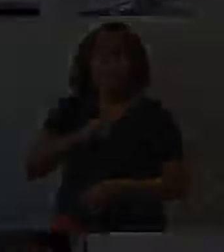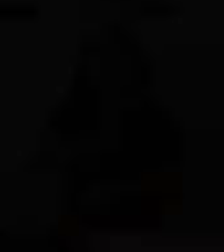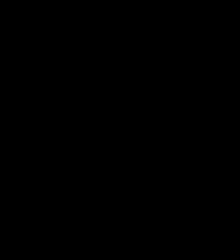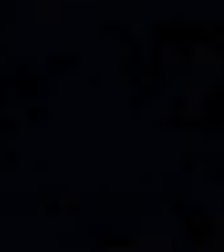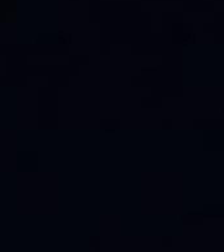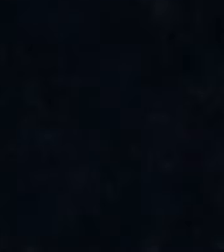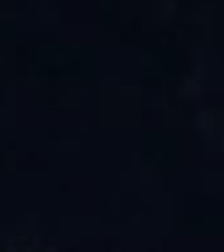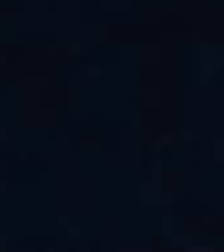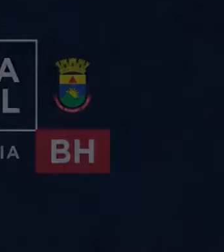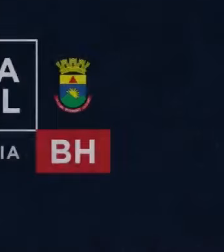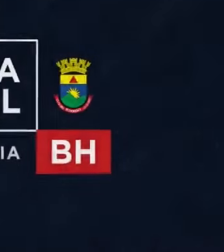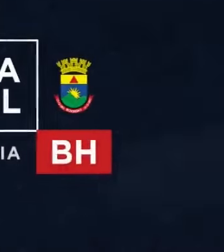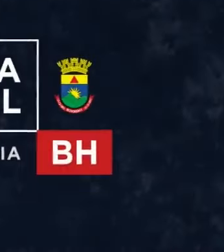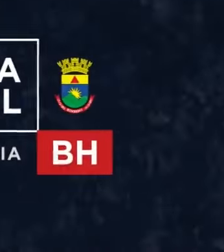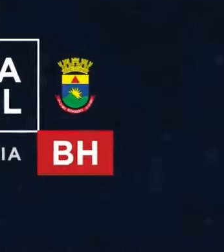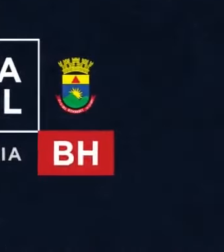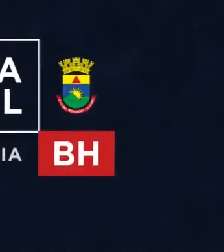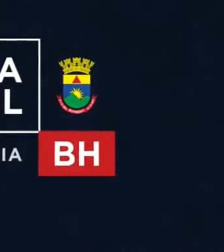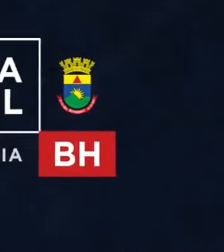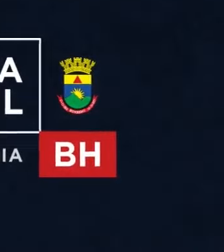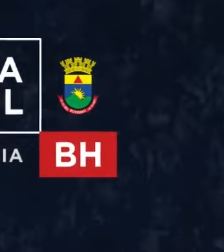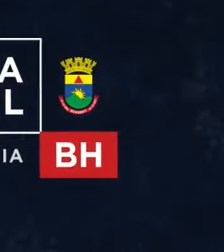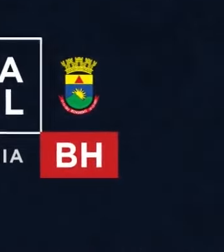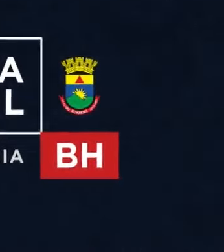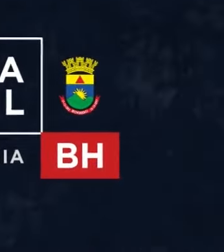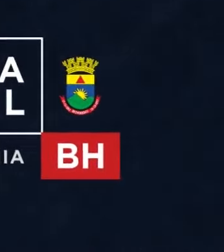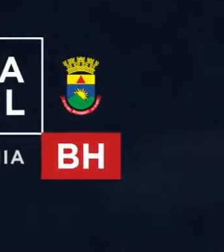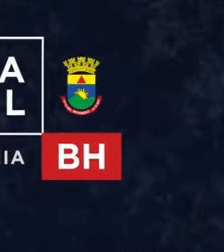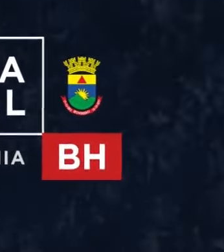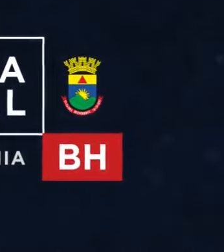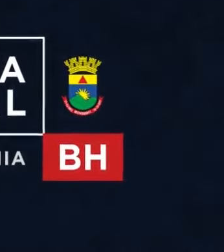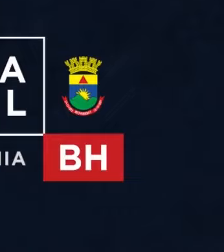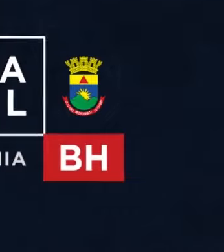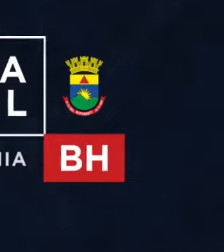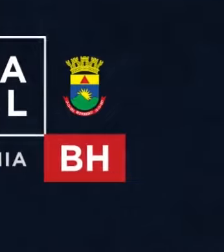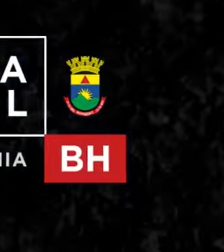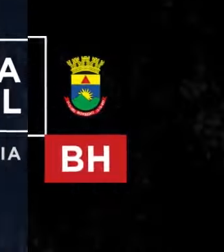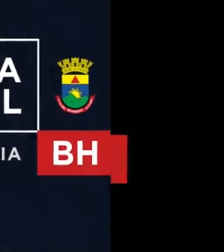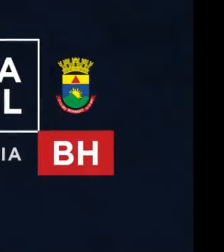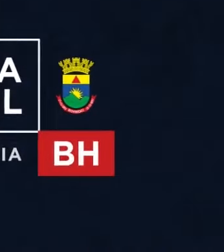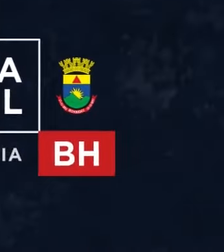abraço e um e e